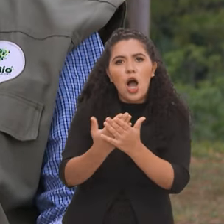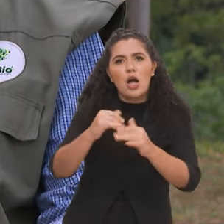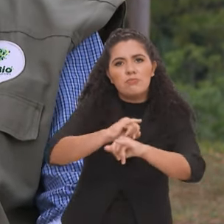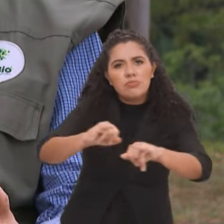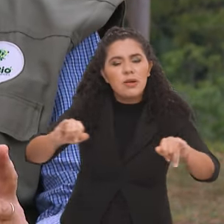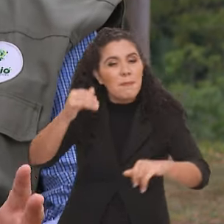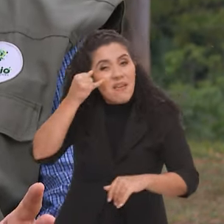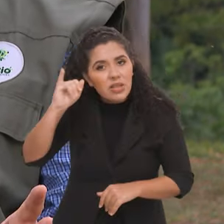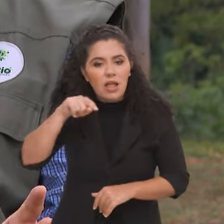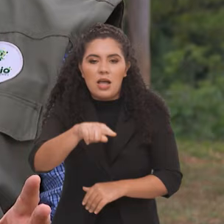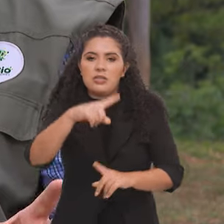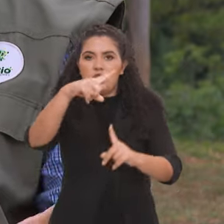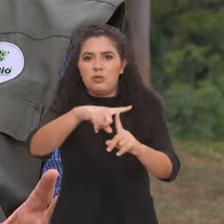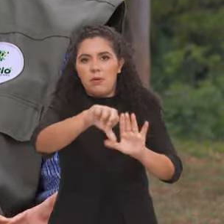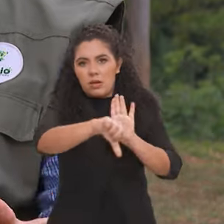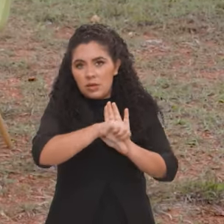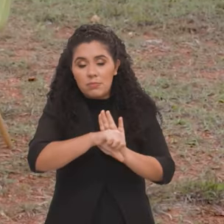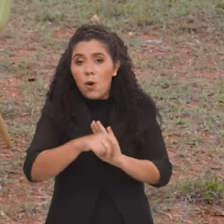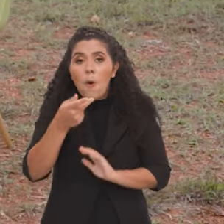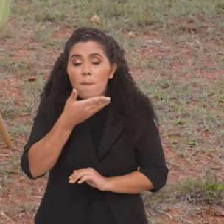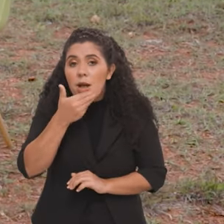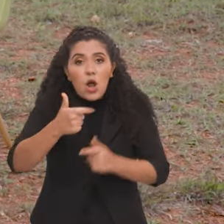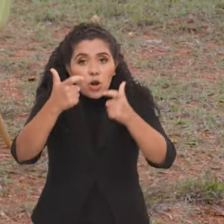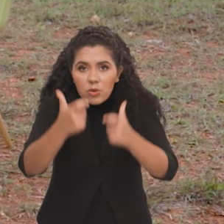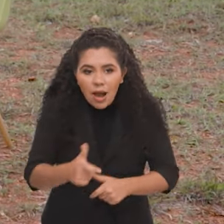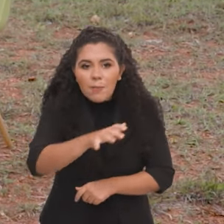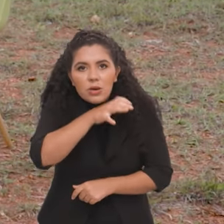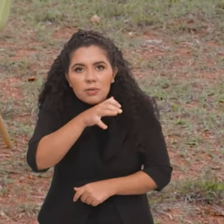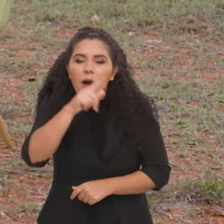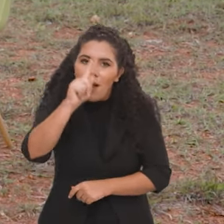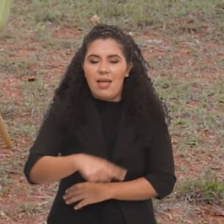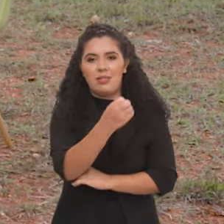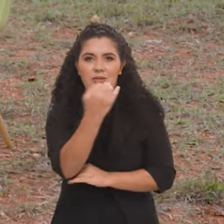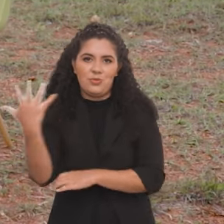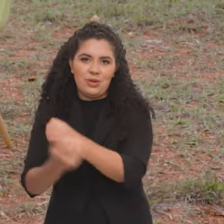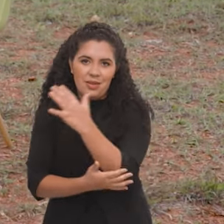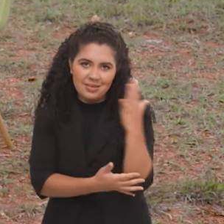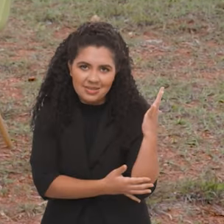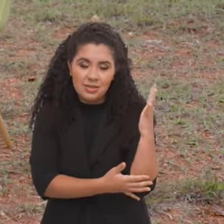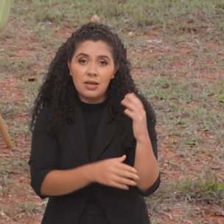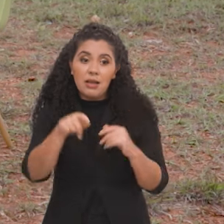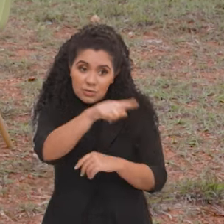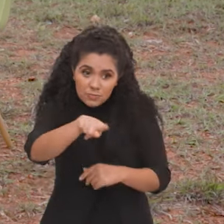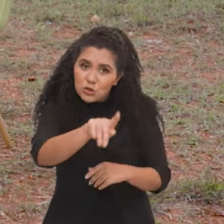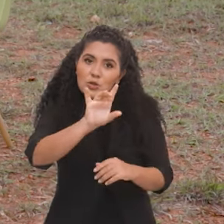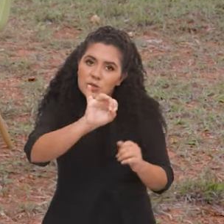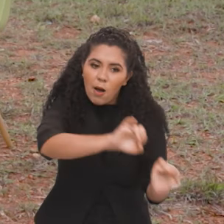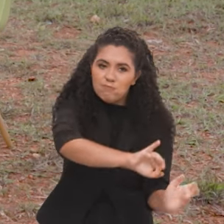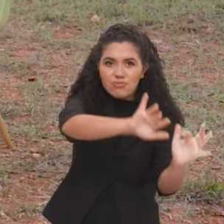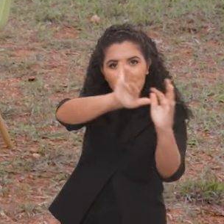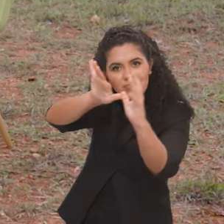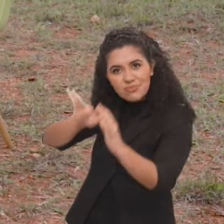esse tipo de coisa. O melhor lugar para o animal estar é na própria natureza. E as pessoas que querem conviver com ele, só vêm aqui, Exatamente.